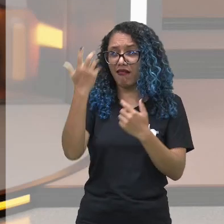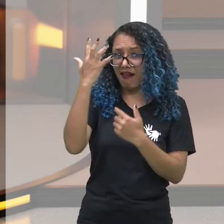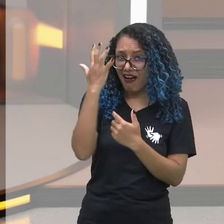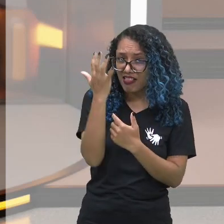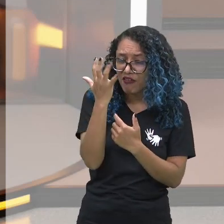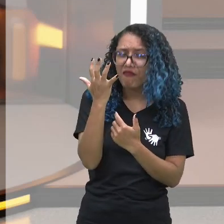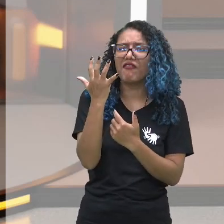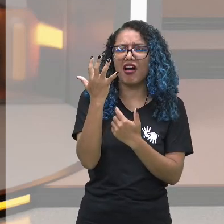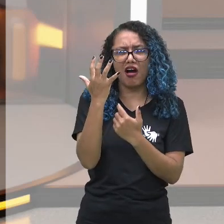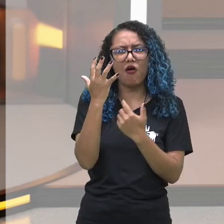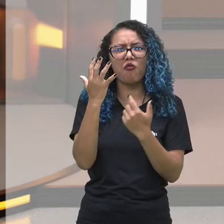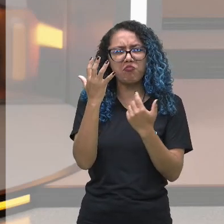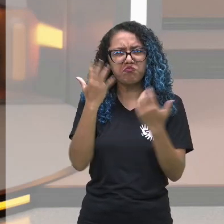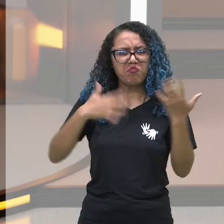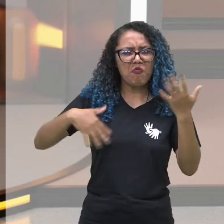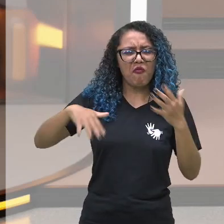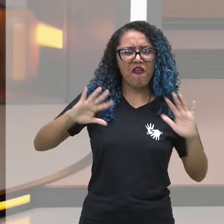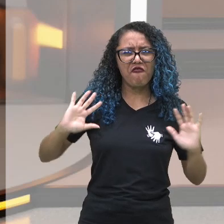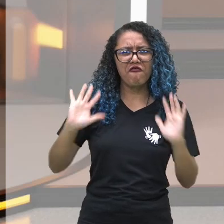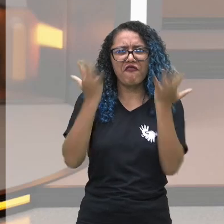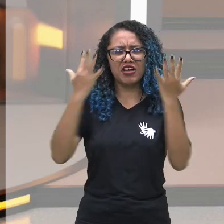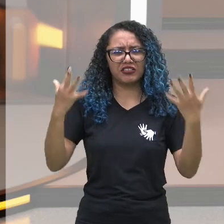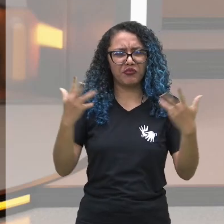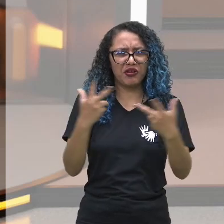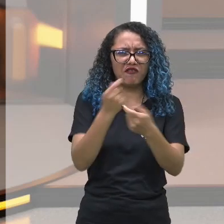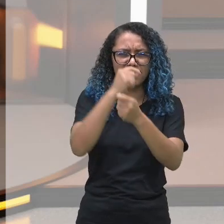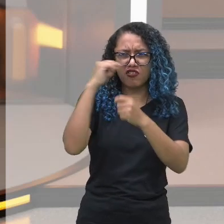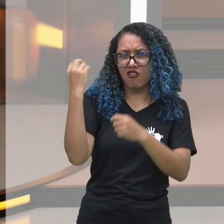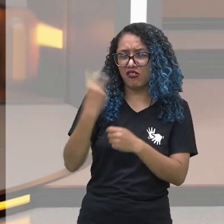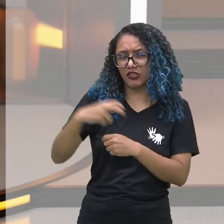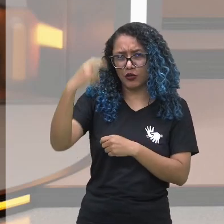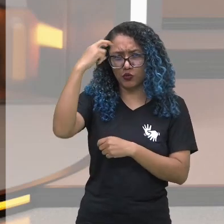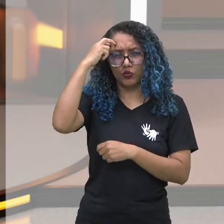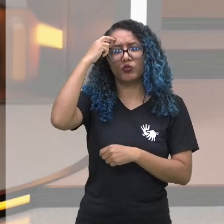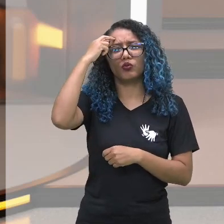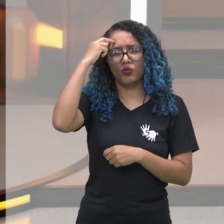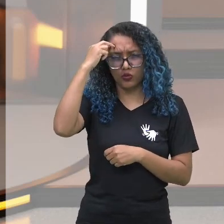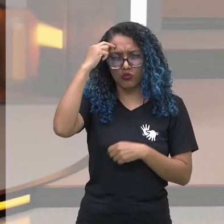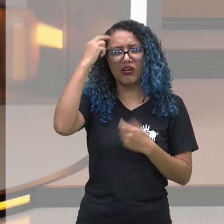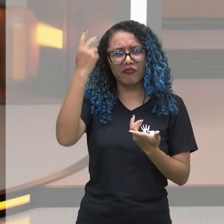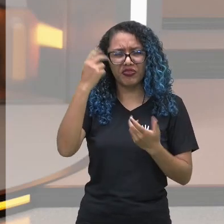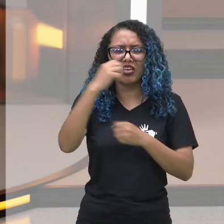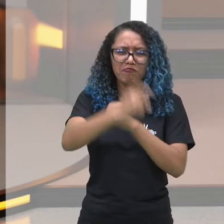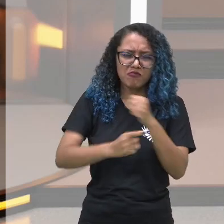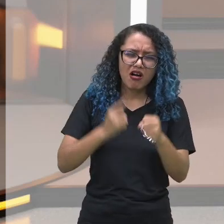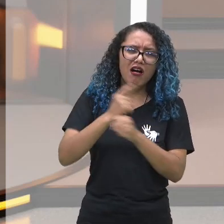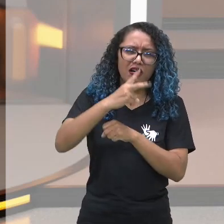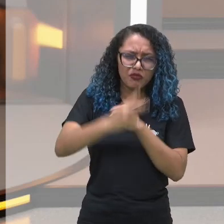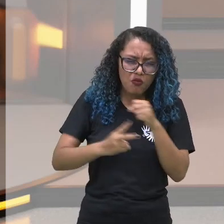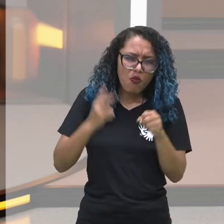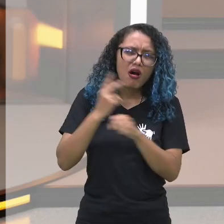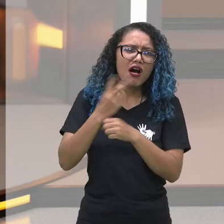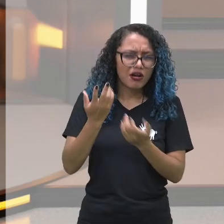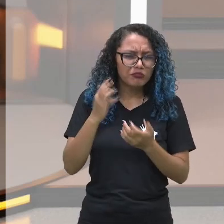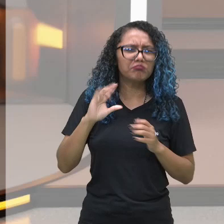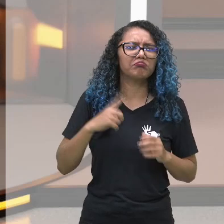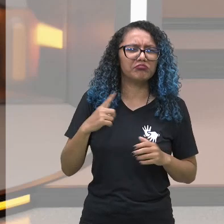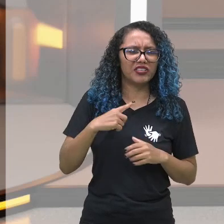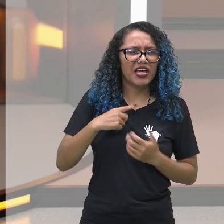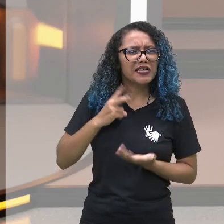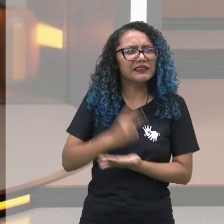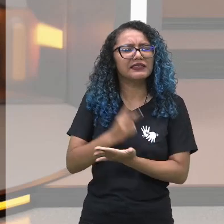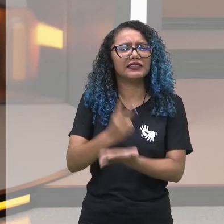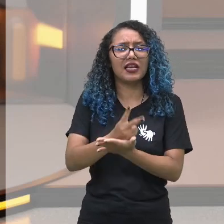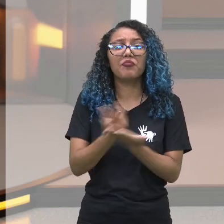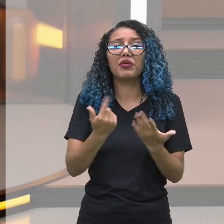espetáculo realmente de manifestação cultural que ocorre anualmente no Brasil e que é visto